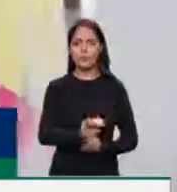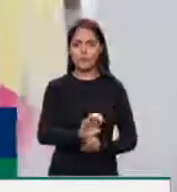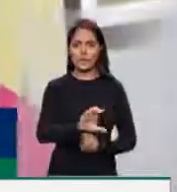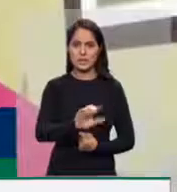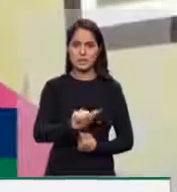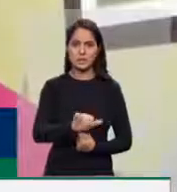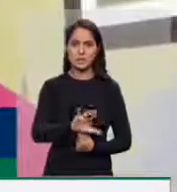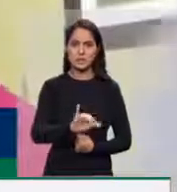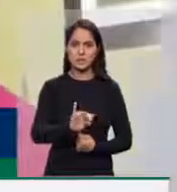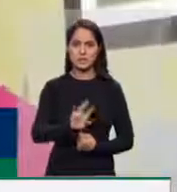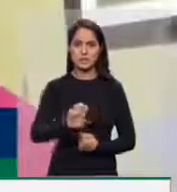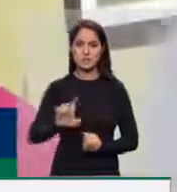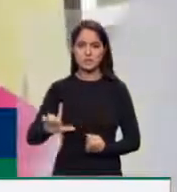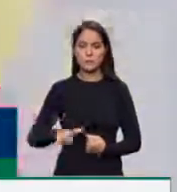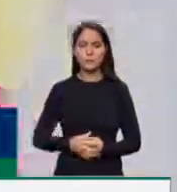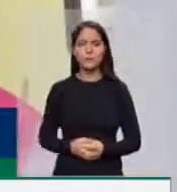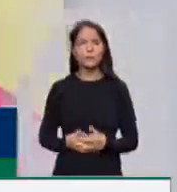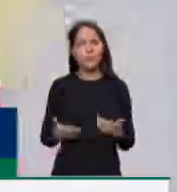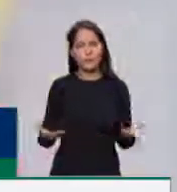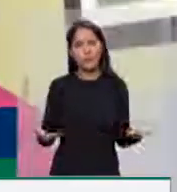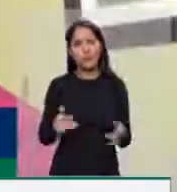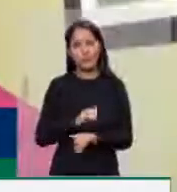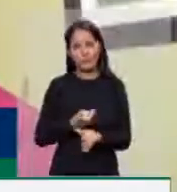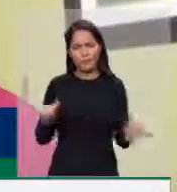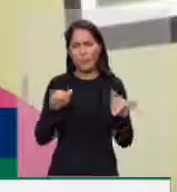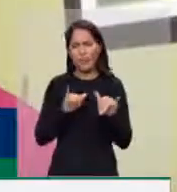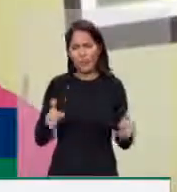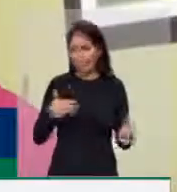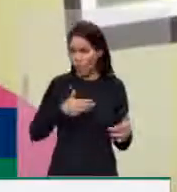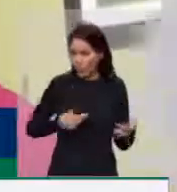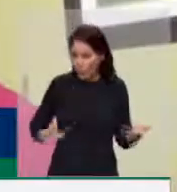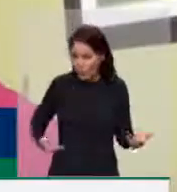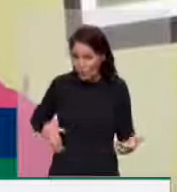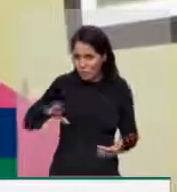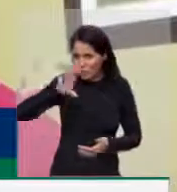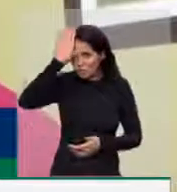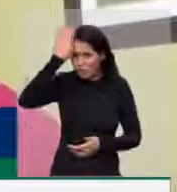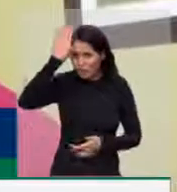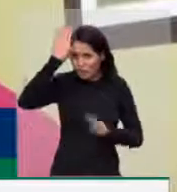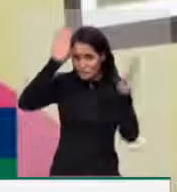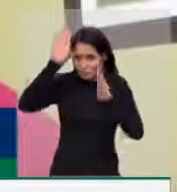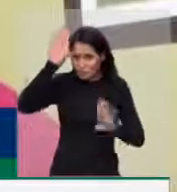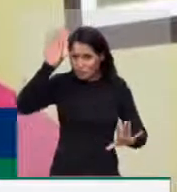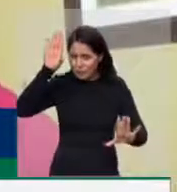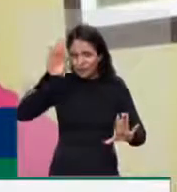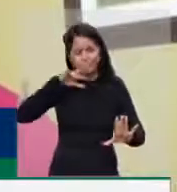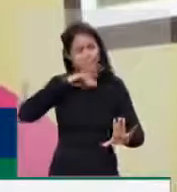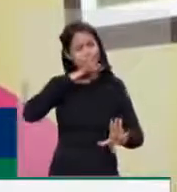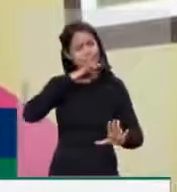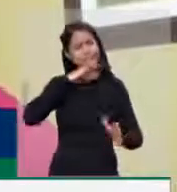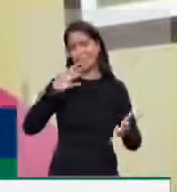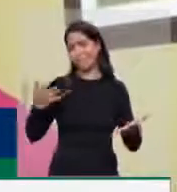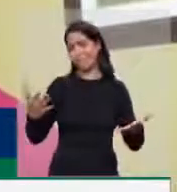senhor presidente, dizer que esse governo Bolsonaro continua fazendo muito mal ao Brasil e um desses